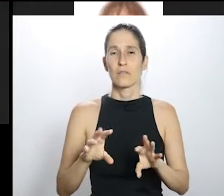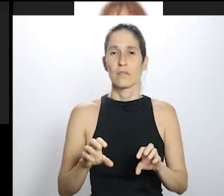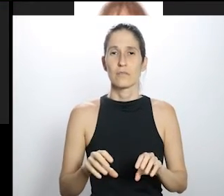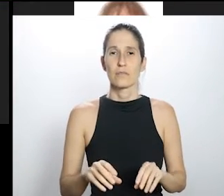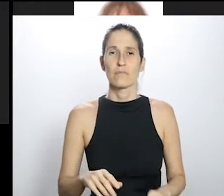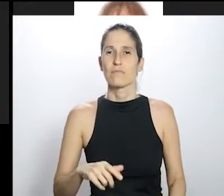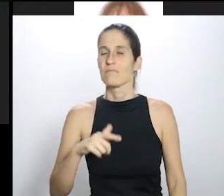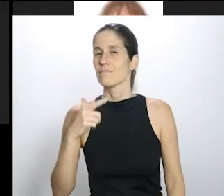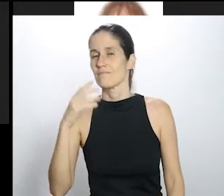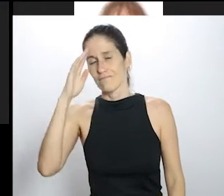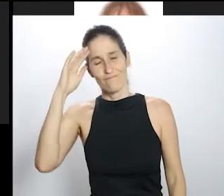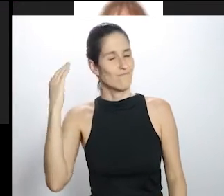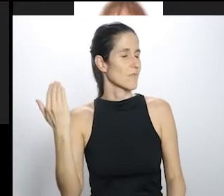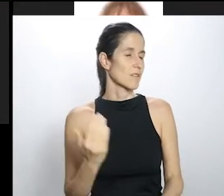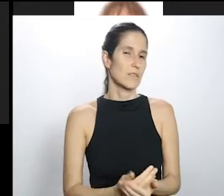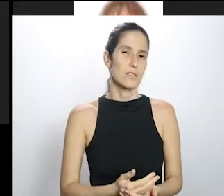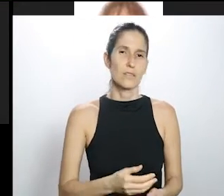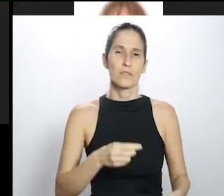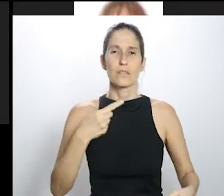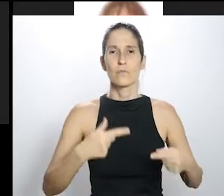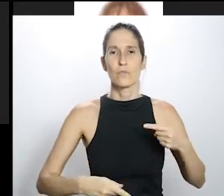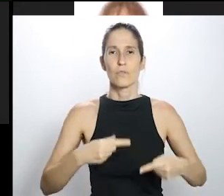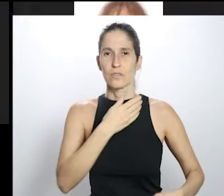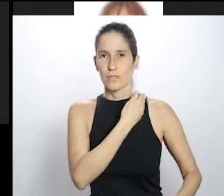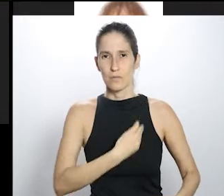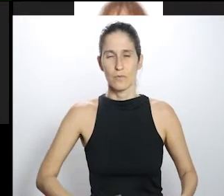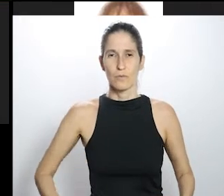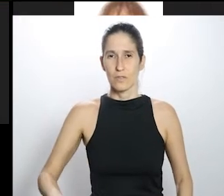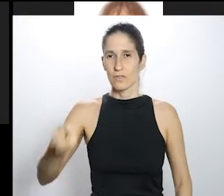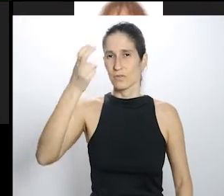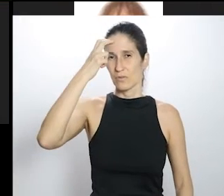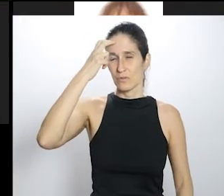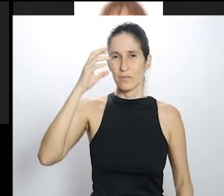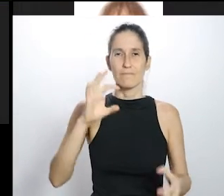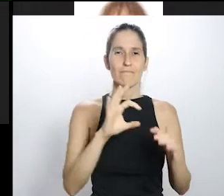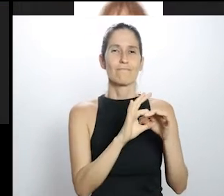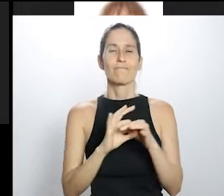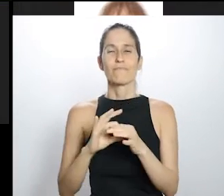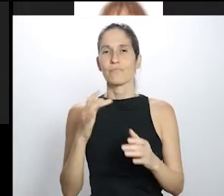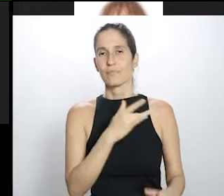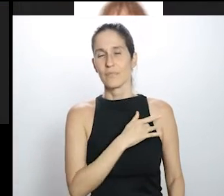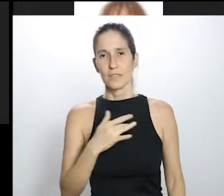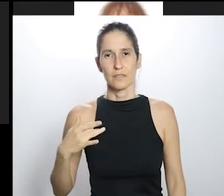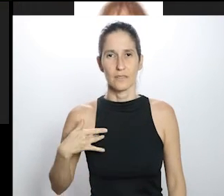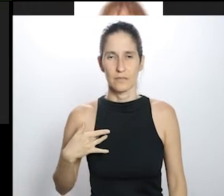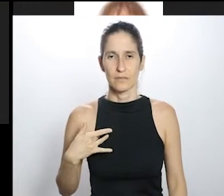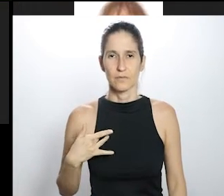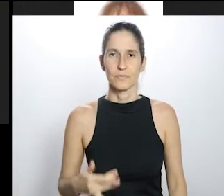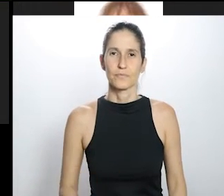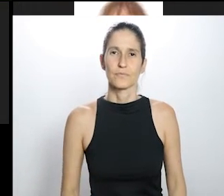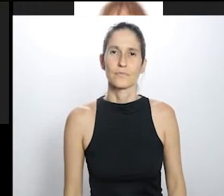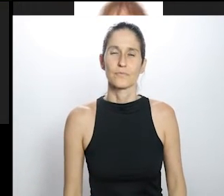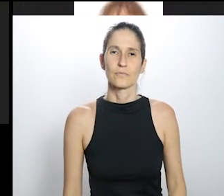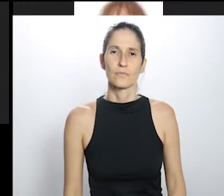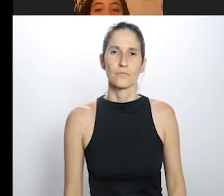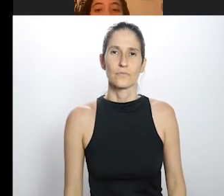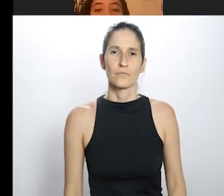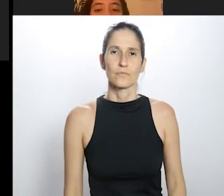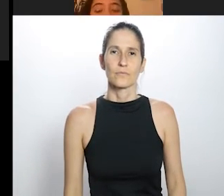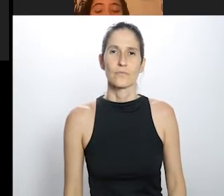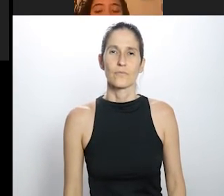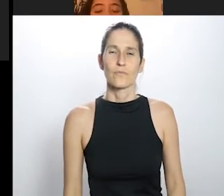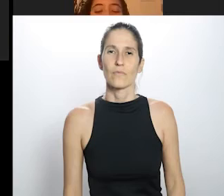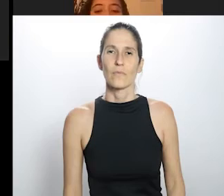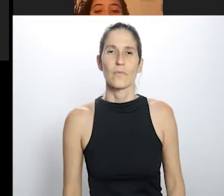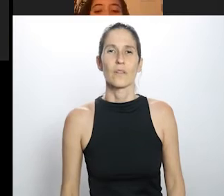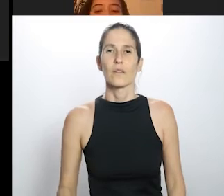educação. Eu não acredito em política pública de cultura se ela não estiver caminhando junto com saúde. E isso